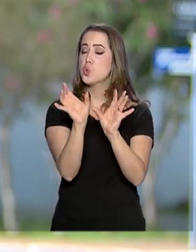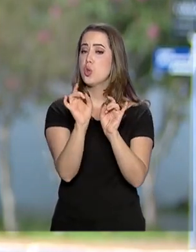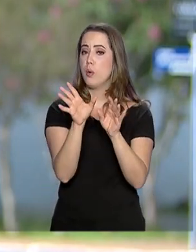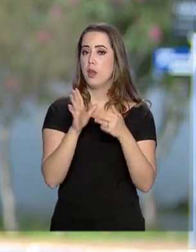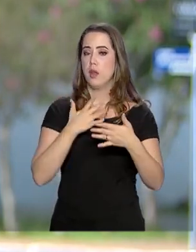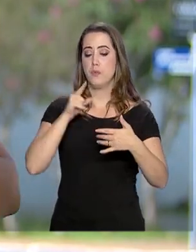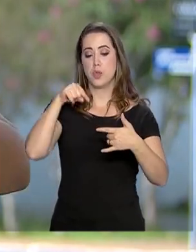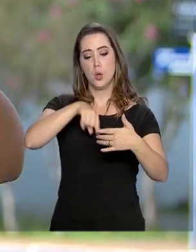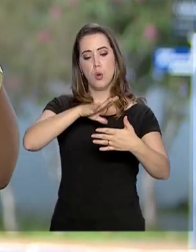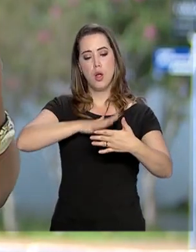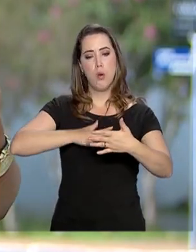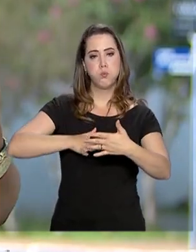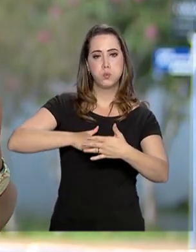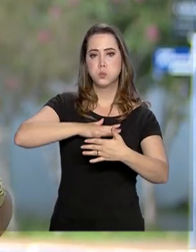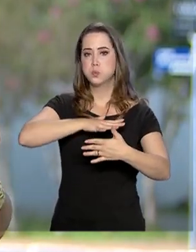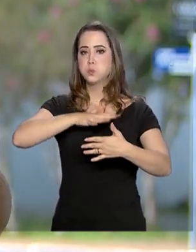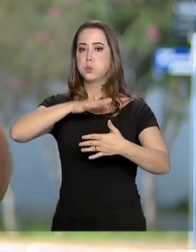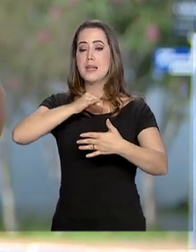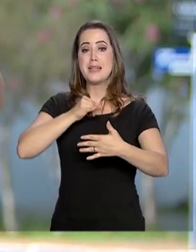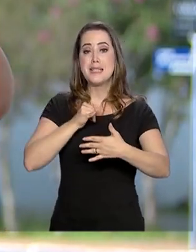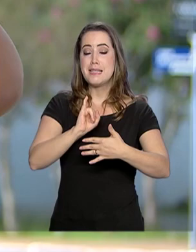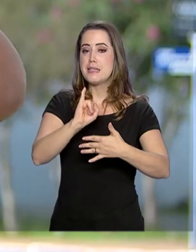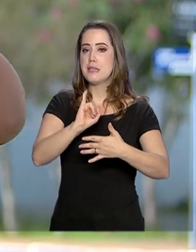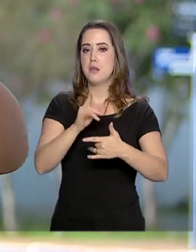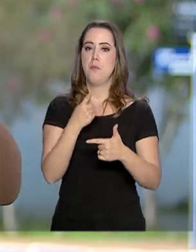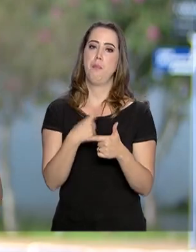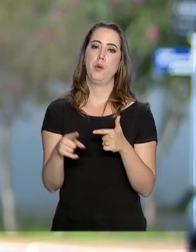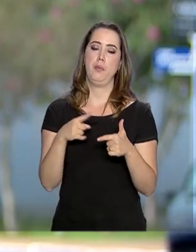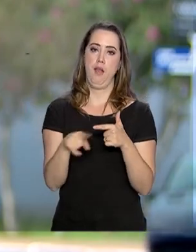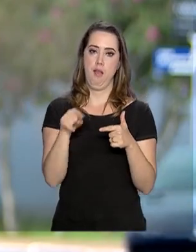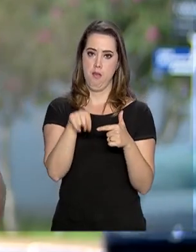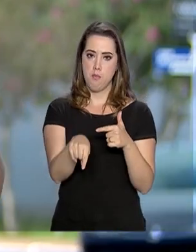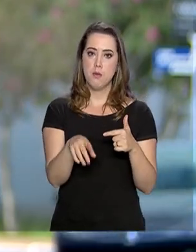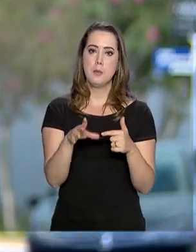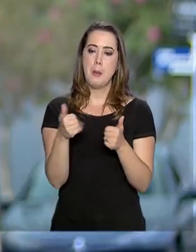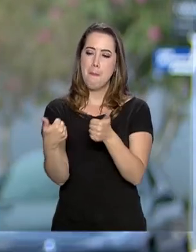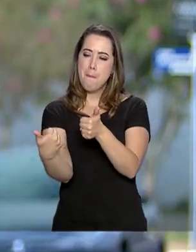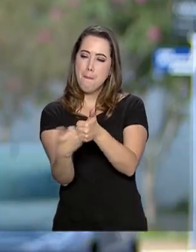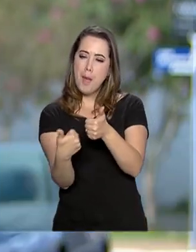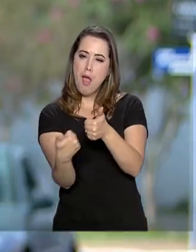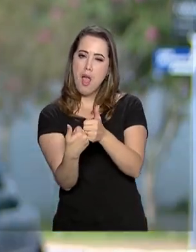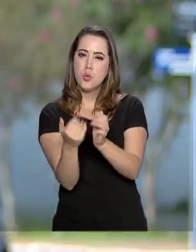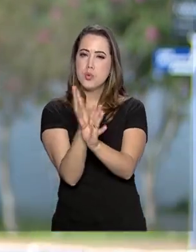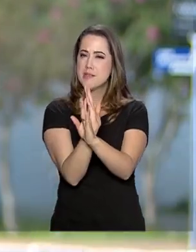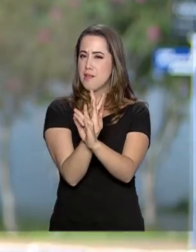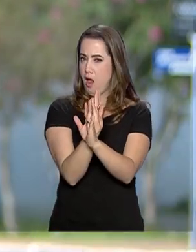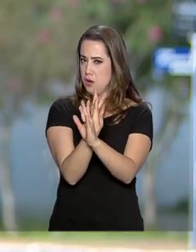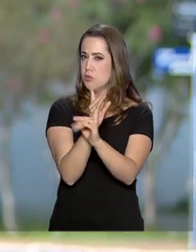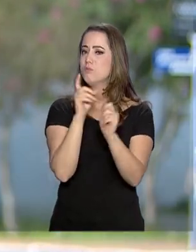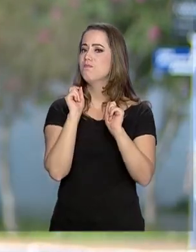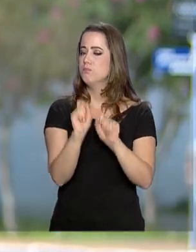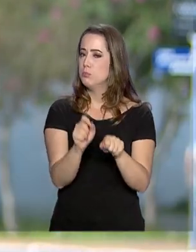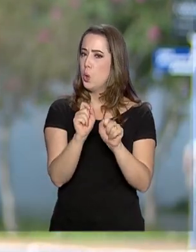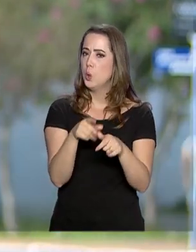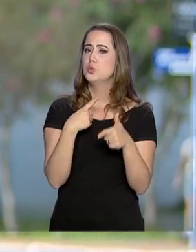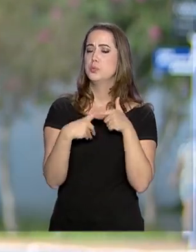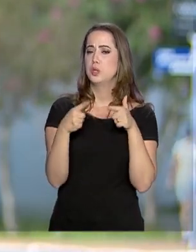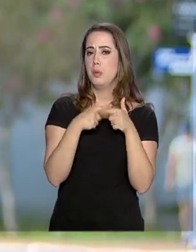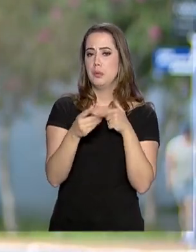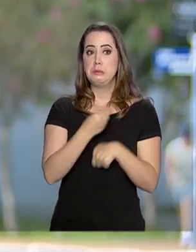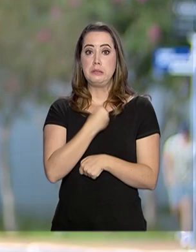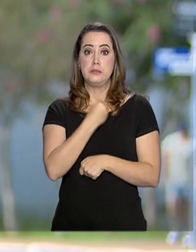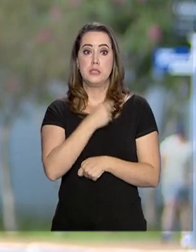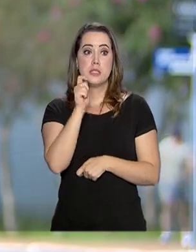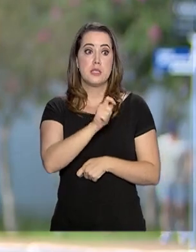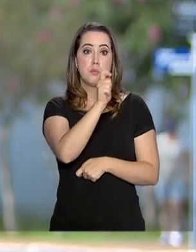são barragens que, se caso venha a ocorrer algum acidente, elas estão muito próximas das cidades e podem causar danos tanto para a vida